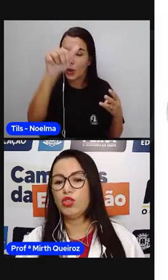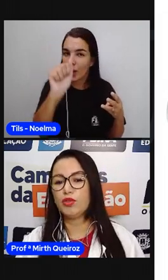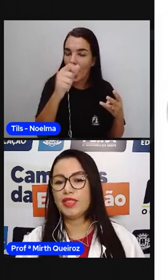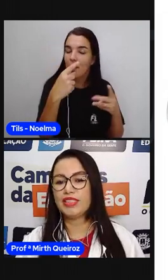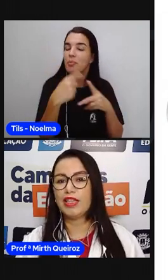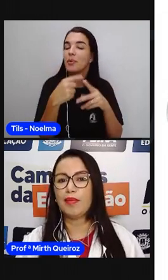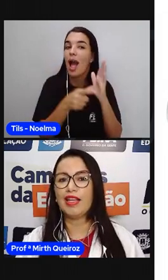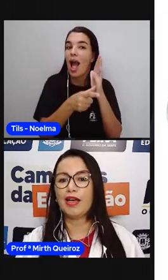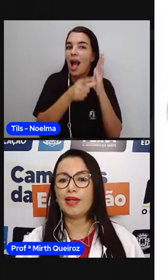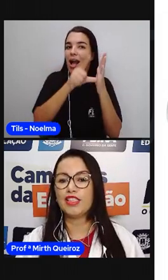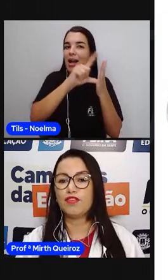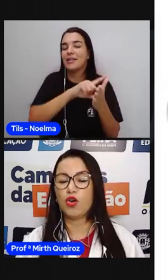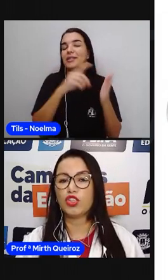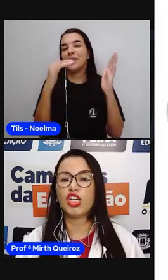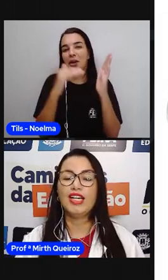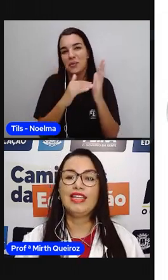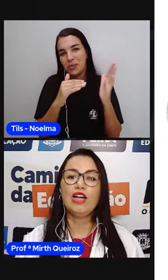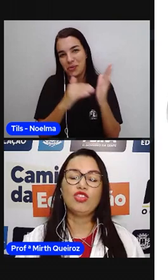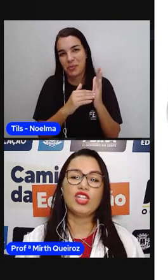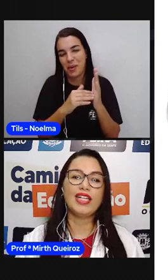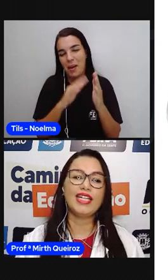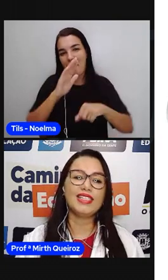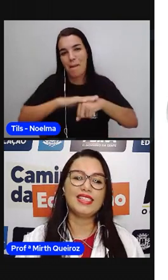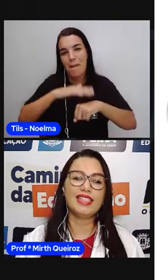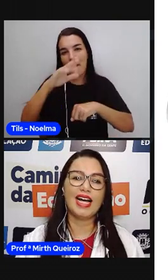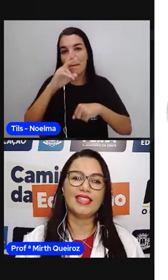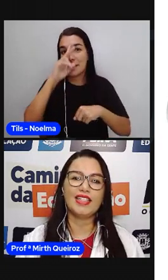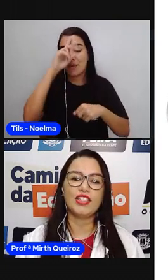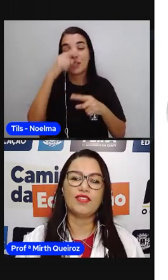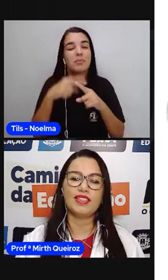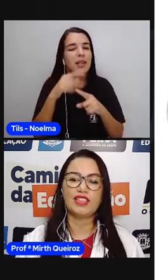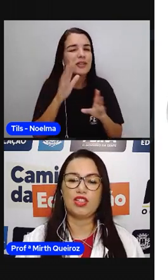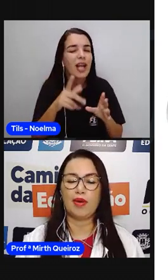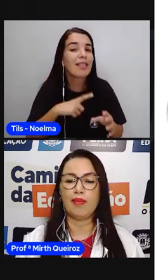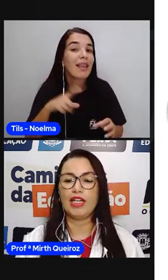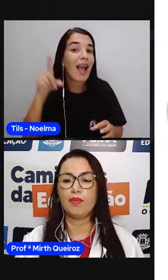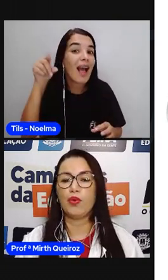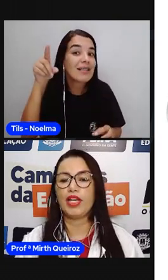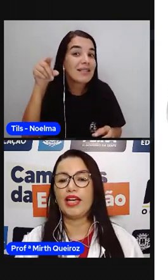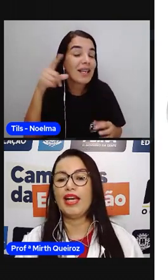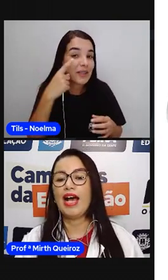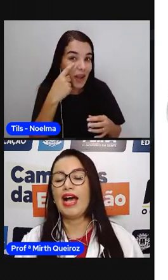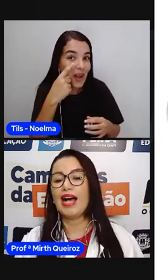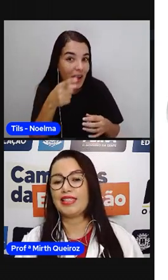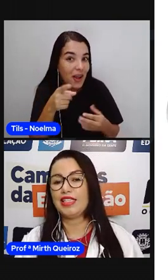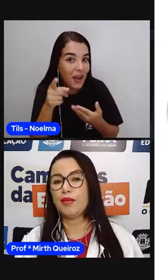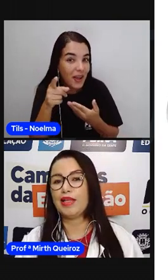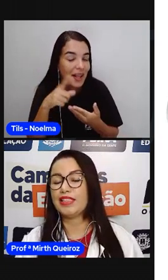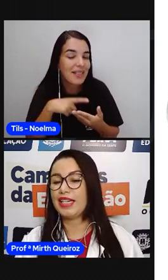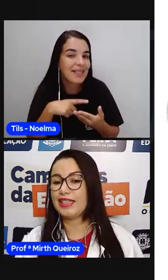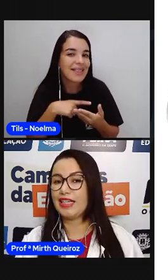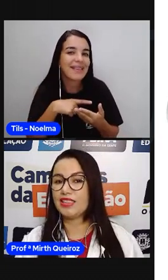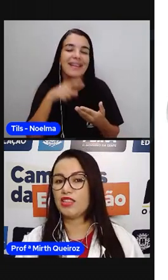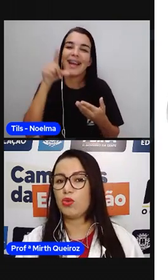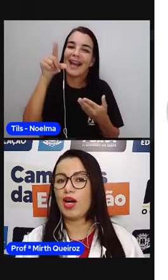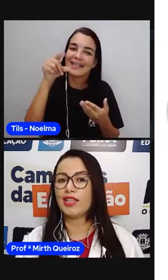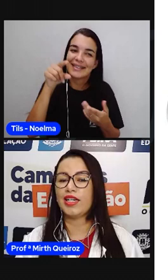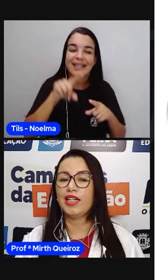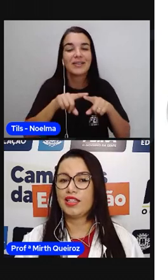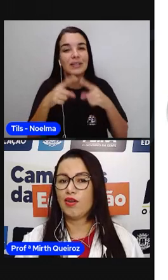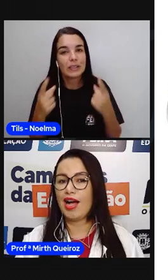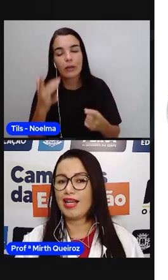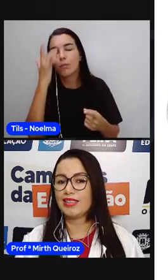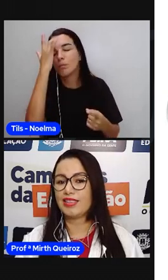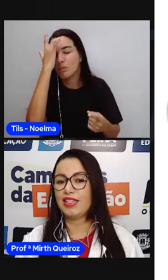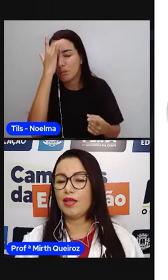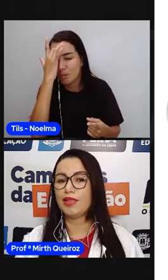penúltima sílaba é a mais forte. Não tinha nem necessidade da gente fazer o chamamento, porque a sílaba já está acentuada.